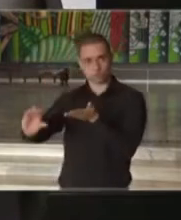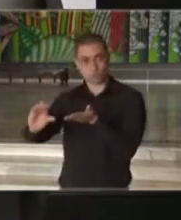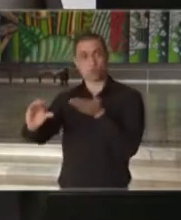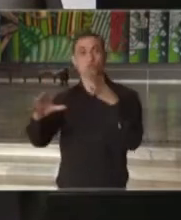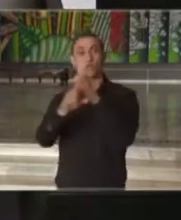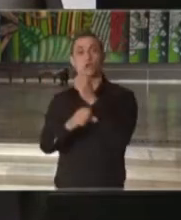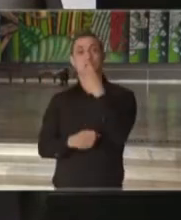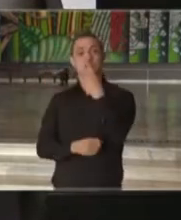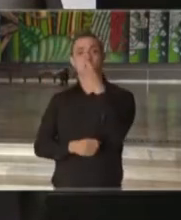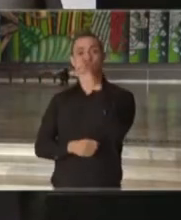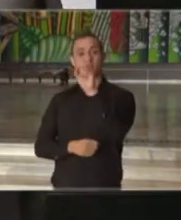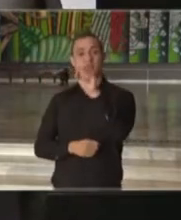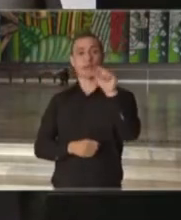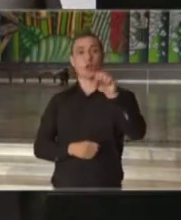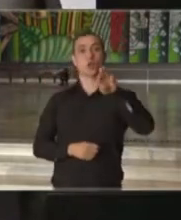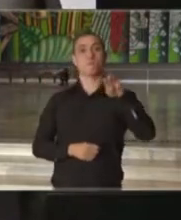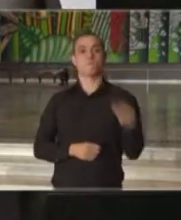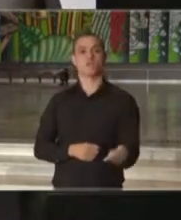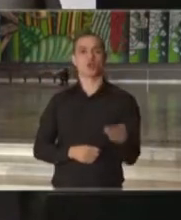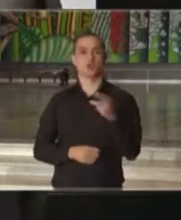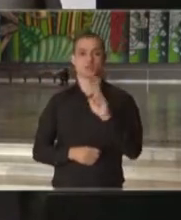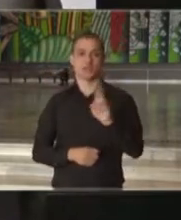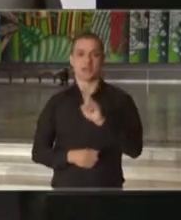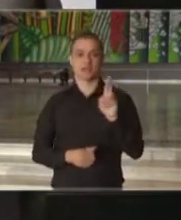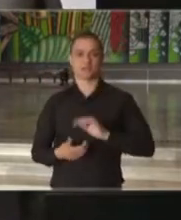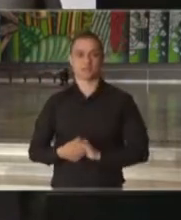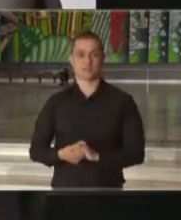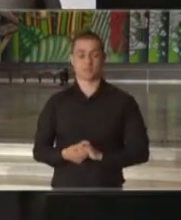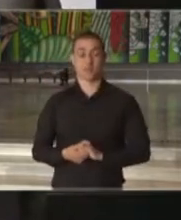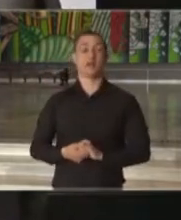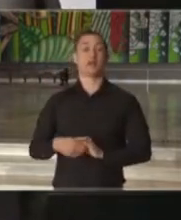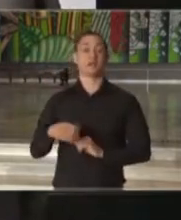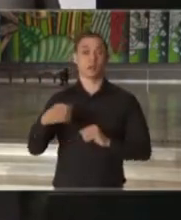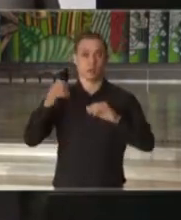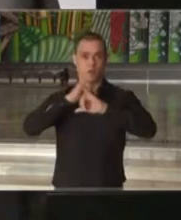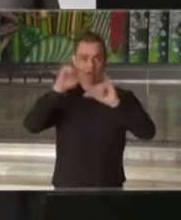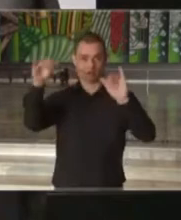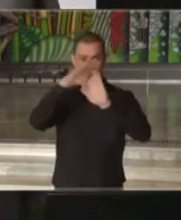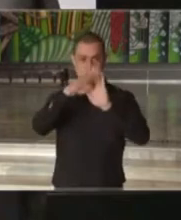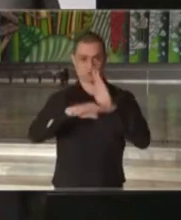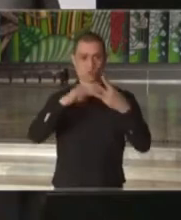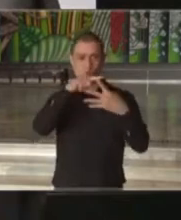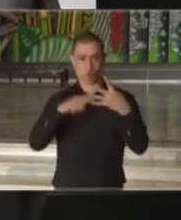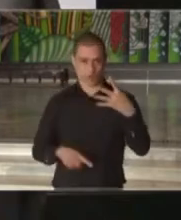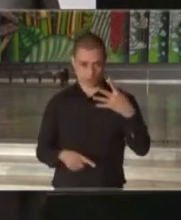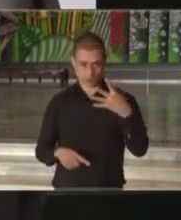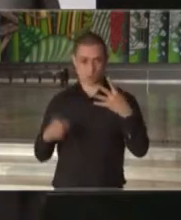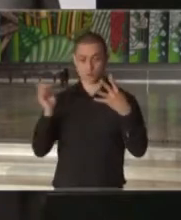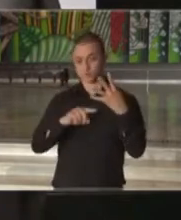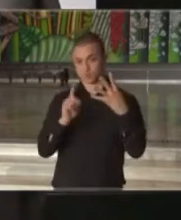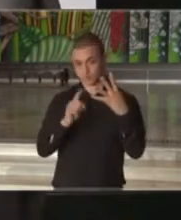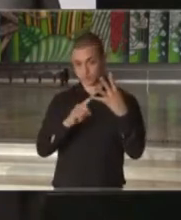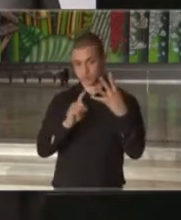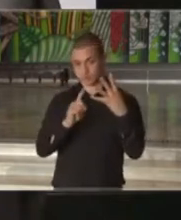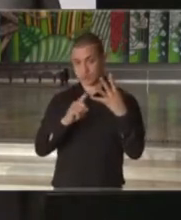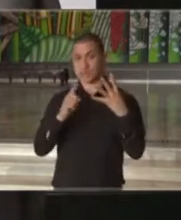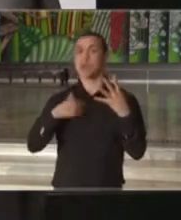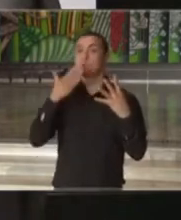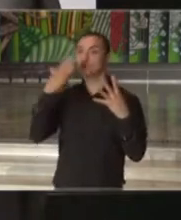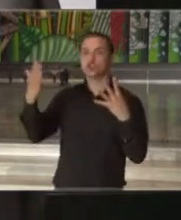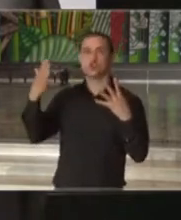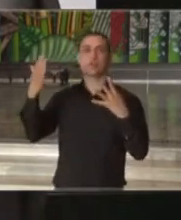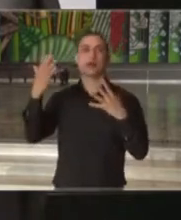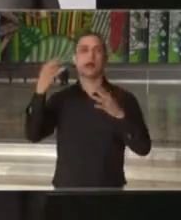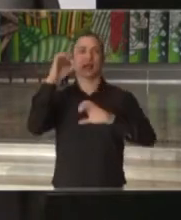188 milhões. Quarto anúncio, o governo de São Paulo solicitou às concessionárias de